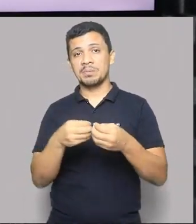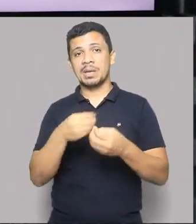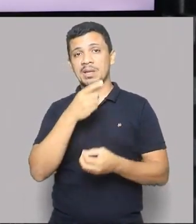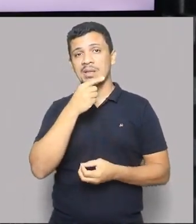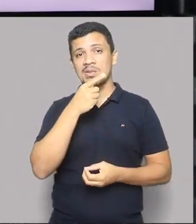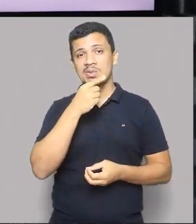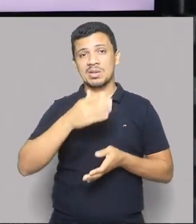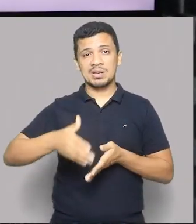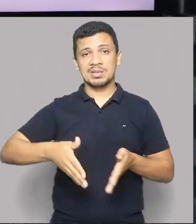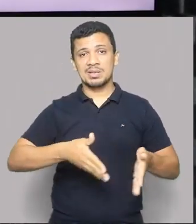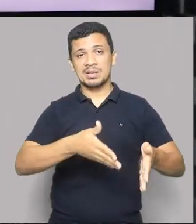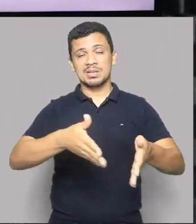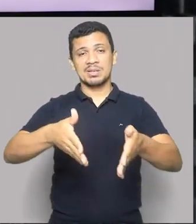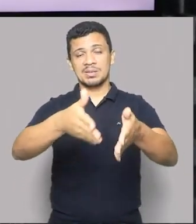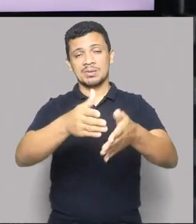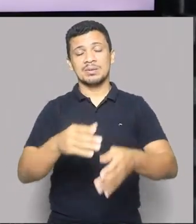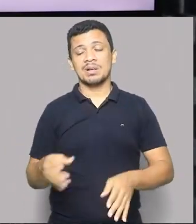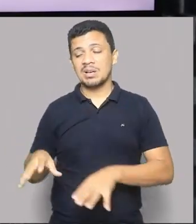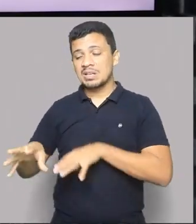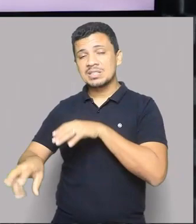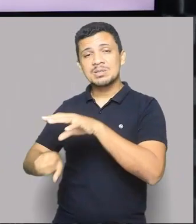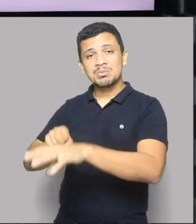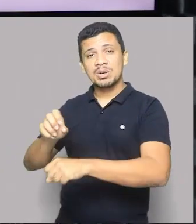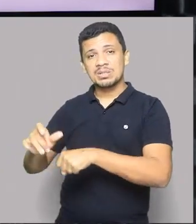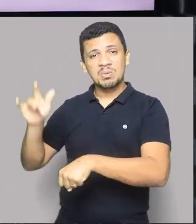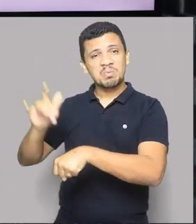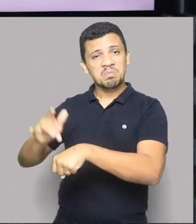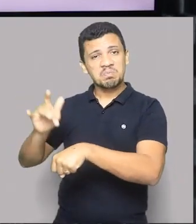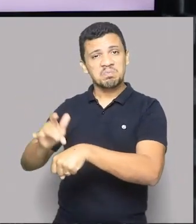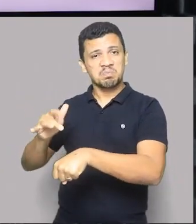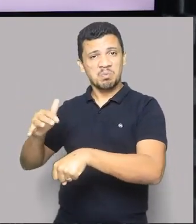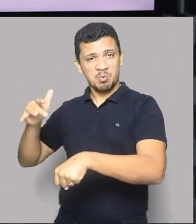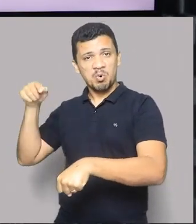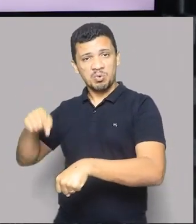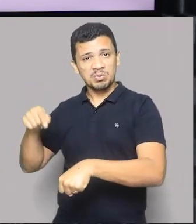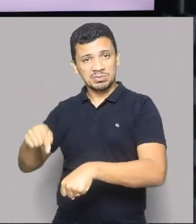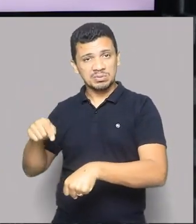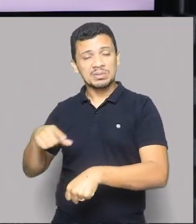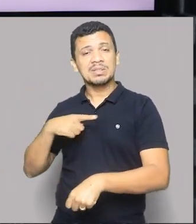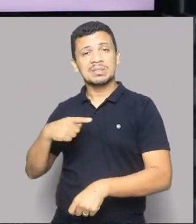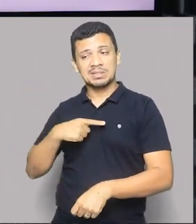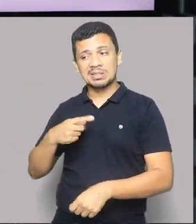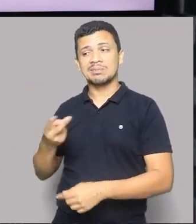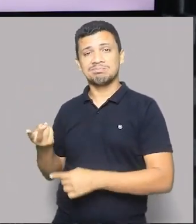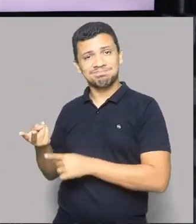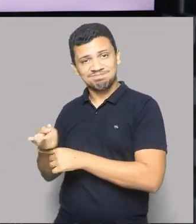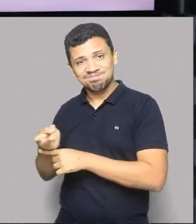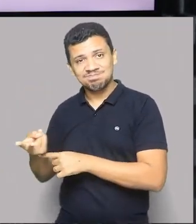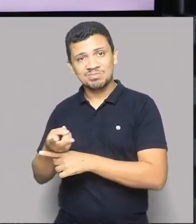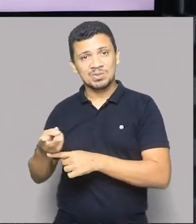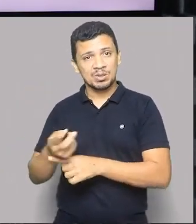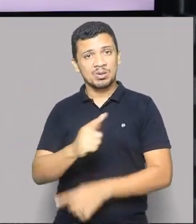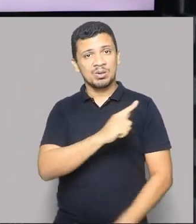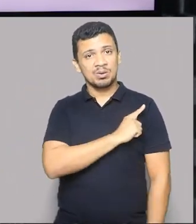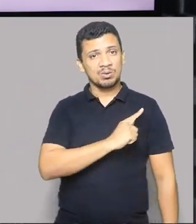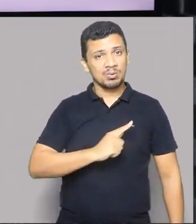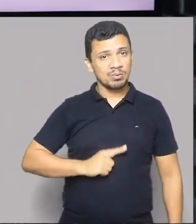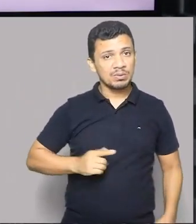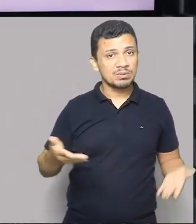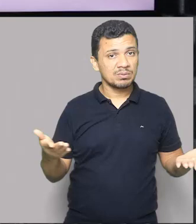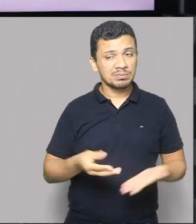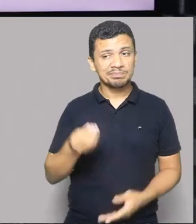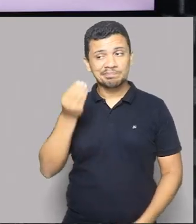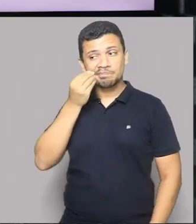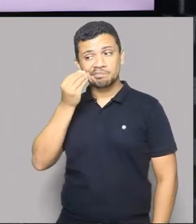A exploração de ouro ilegal nesta região, que tem sido combatida, né? no atual governo, para